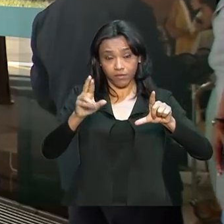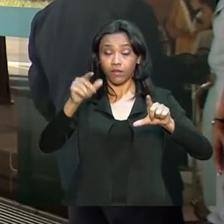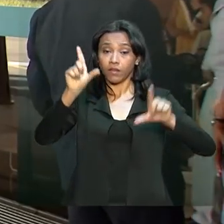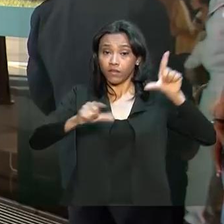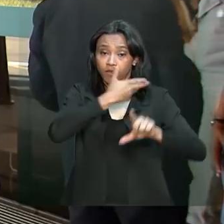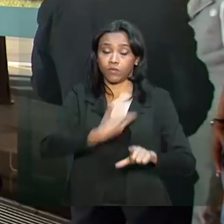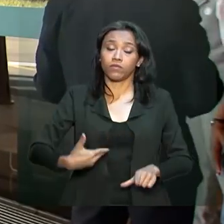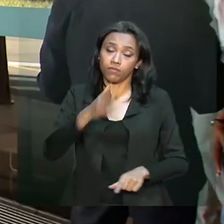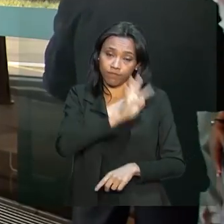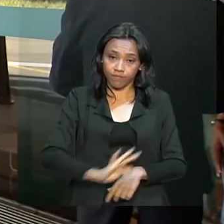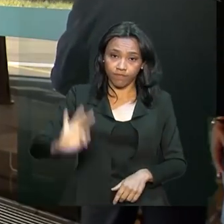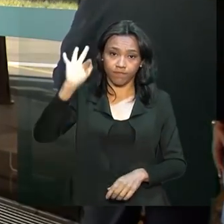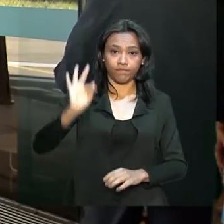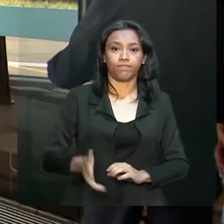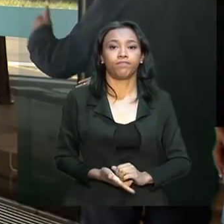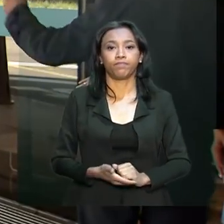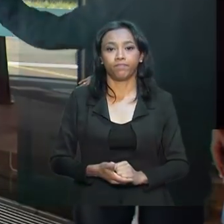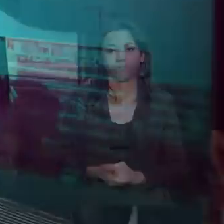a TV do Governo Federal.